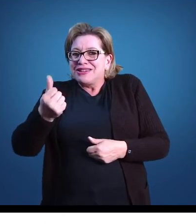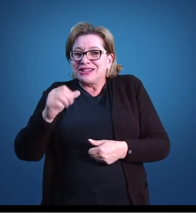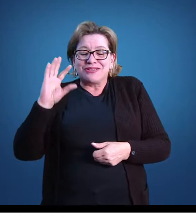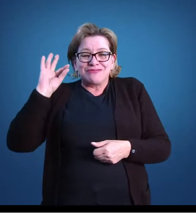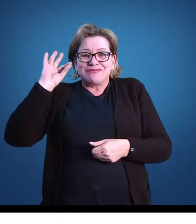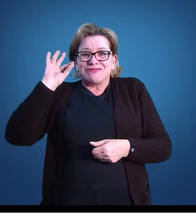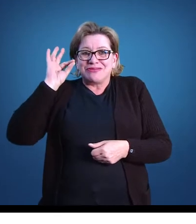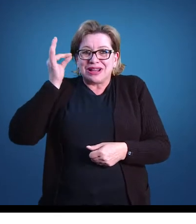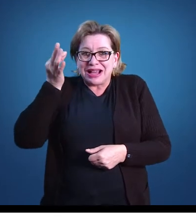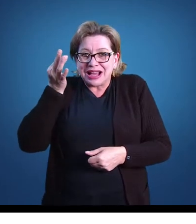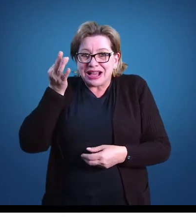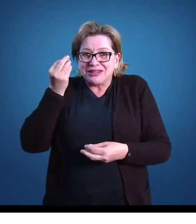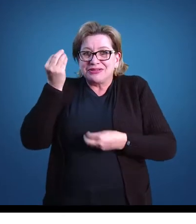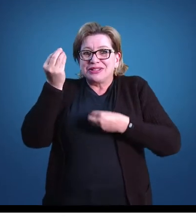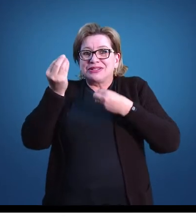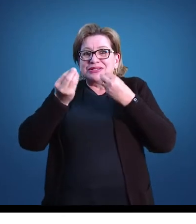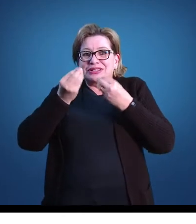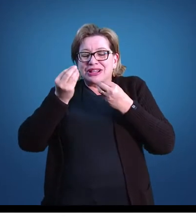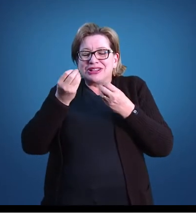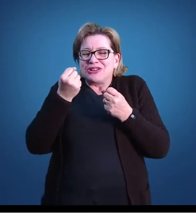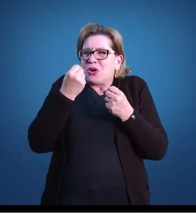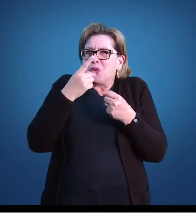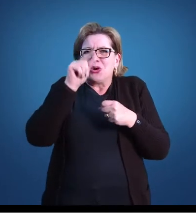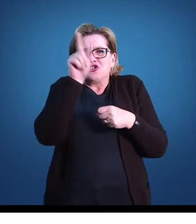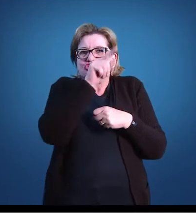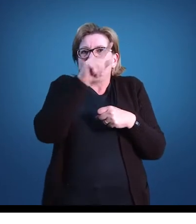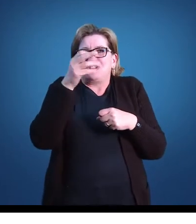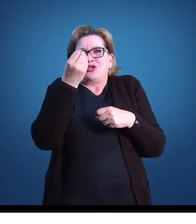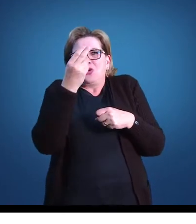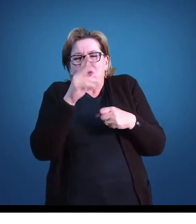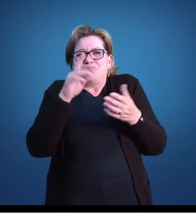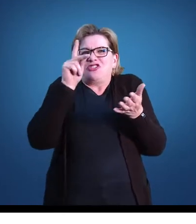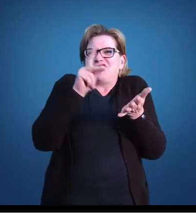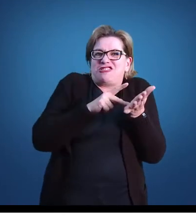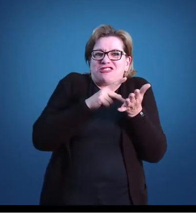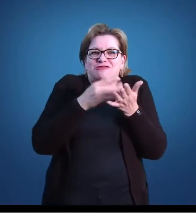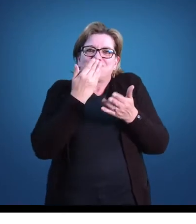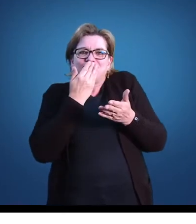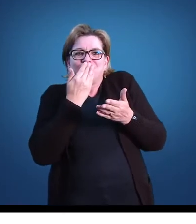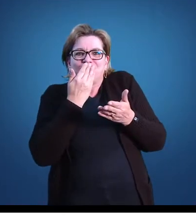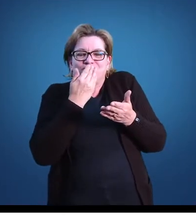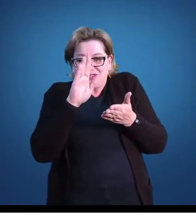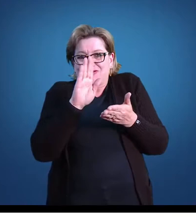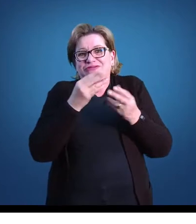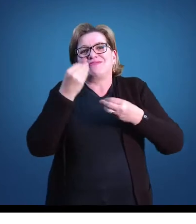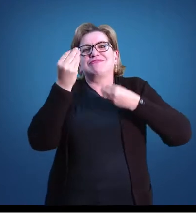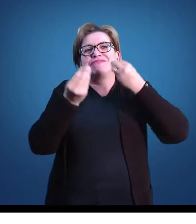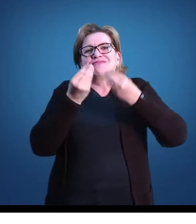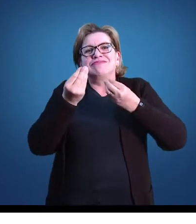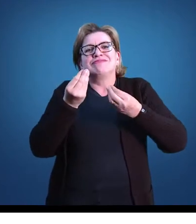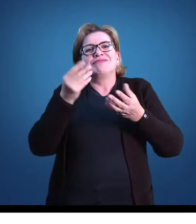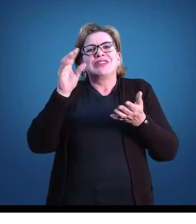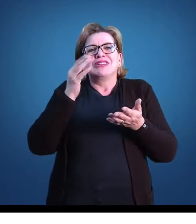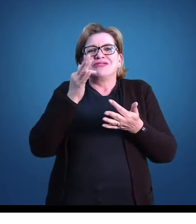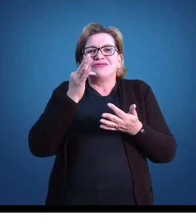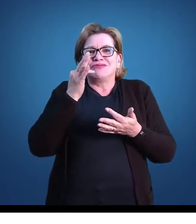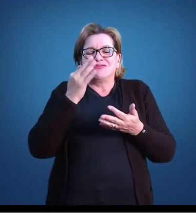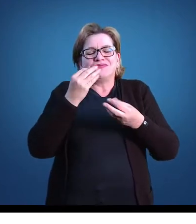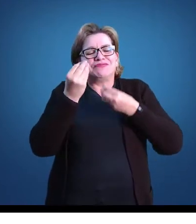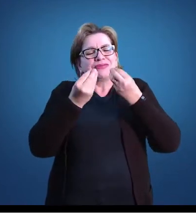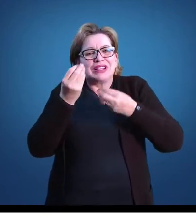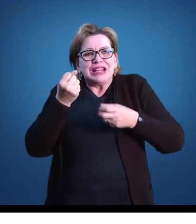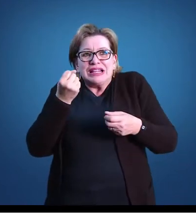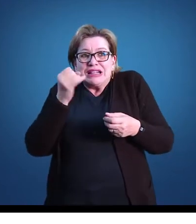principalmente Mark X, o verdadeiro e falso, né? E quando a gente traz um pouquinho de dificuldade, eles imaginam que eles não vão